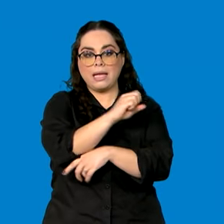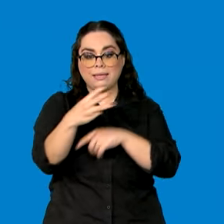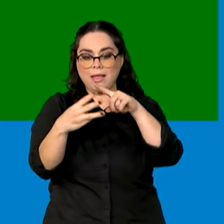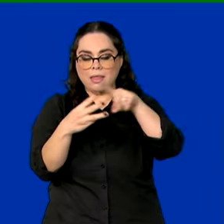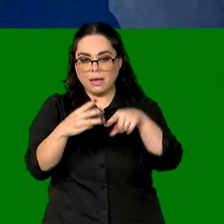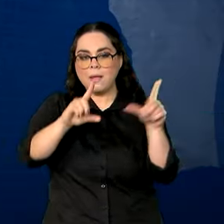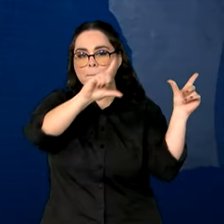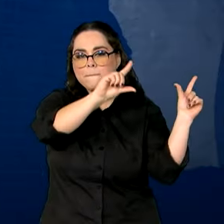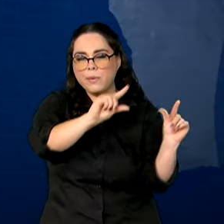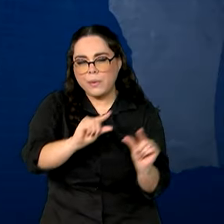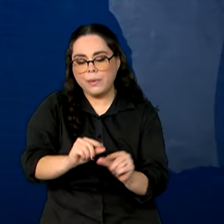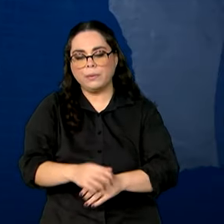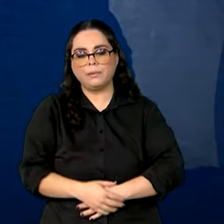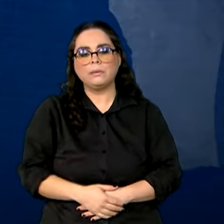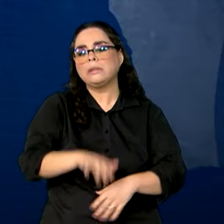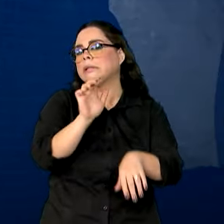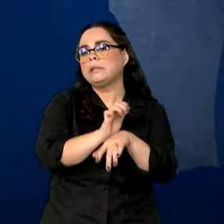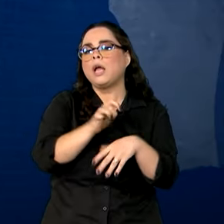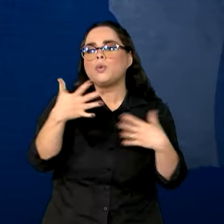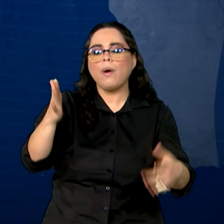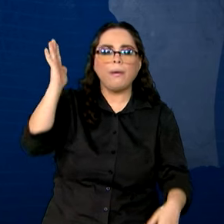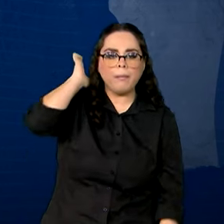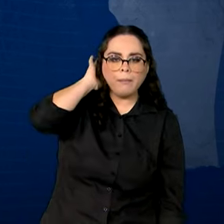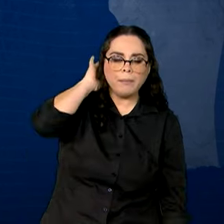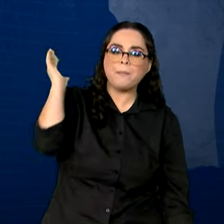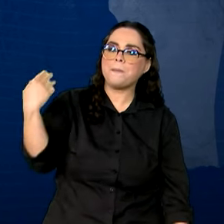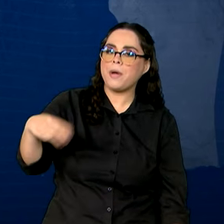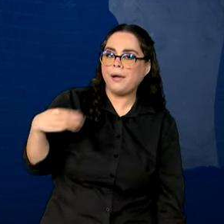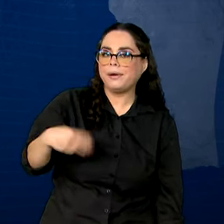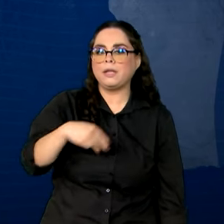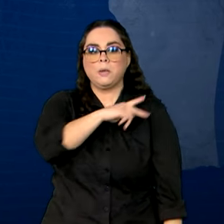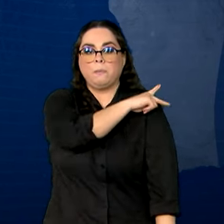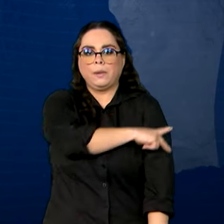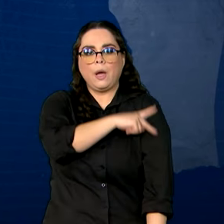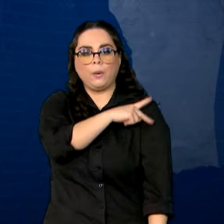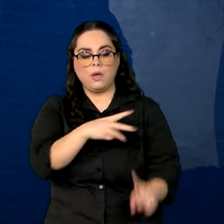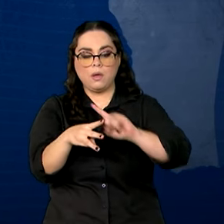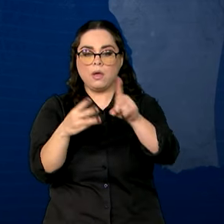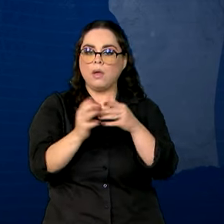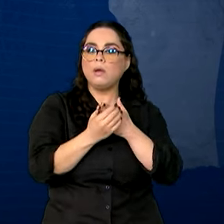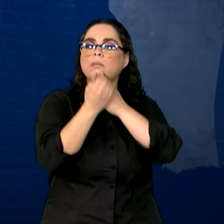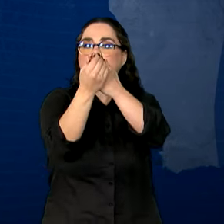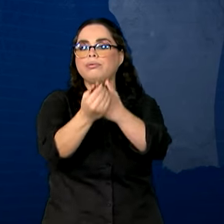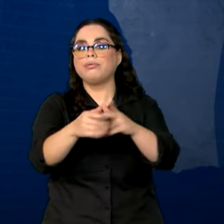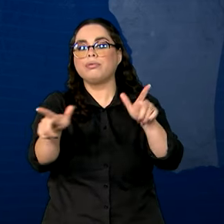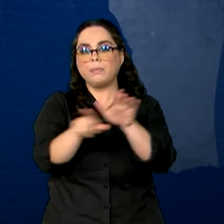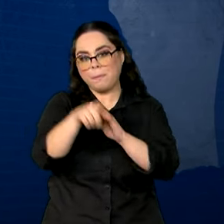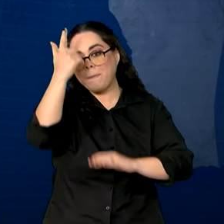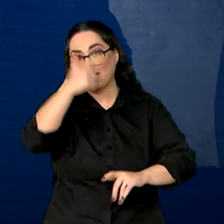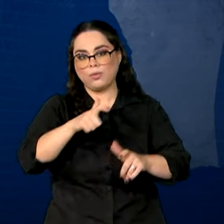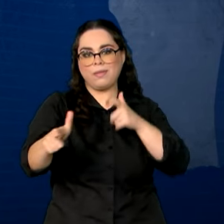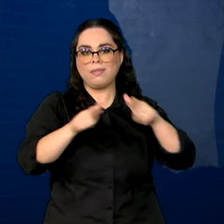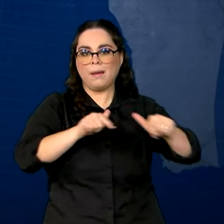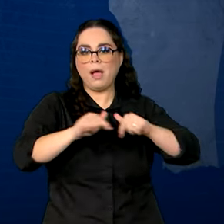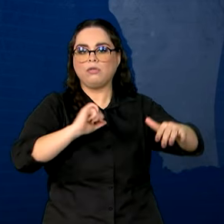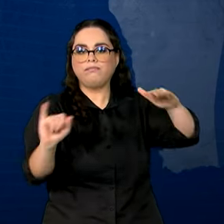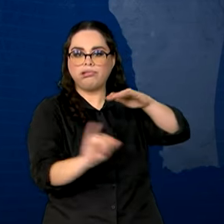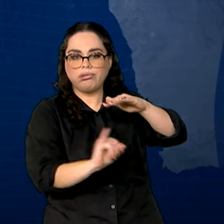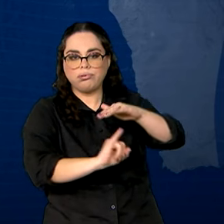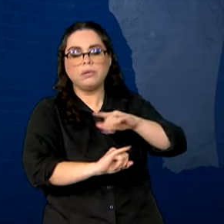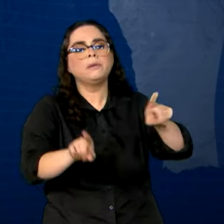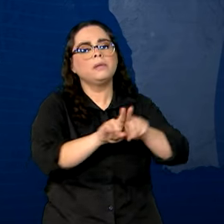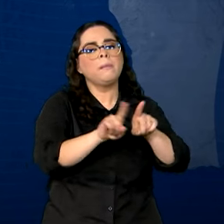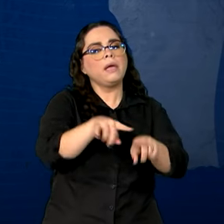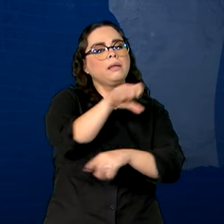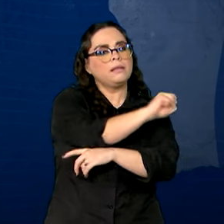Enquanto os estados do Pará, Maranhão e Piauí lideram em informalidade, Santa Catarina